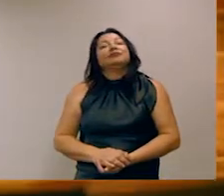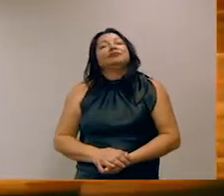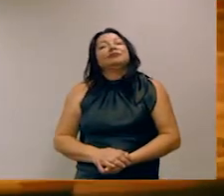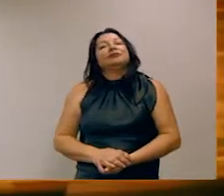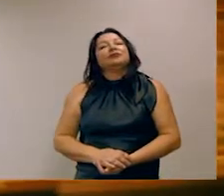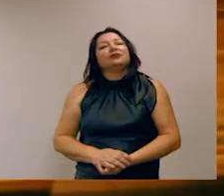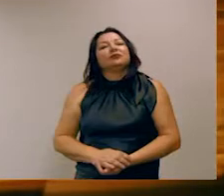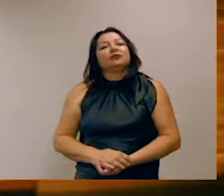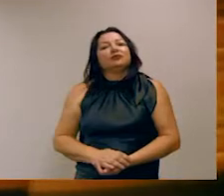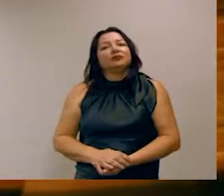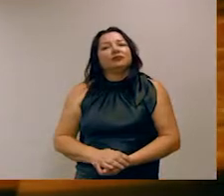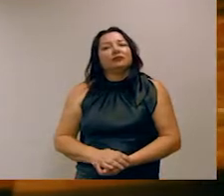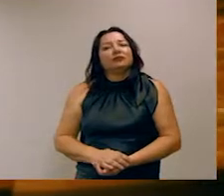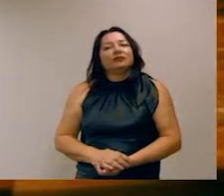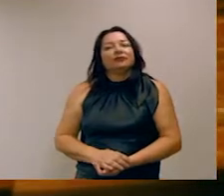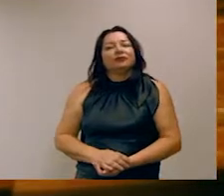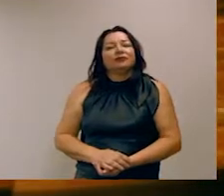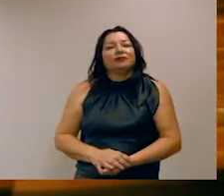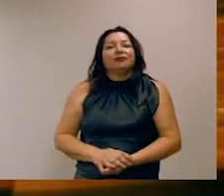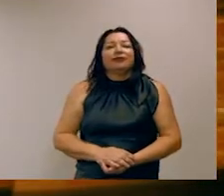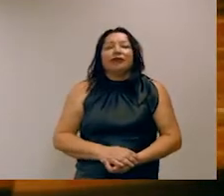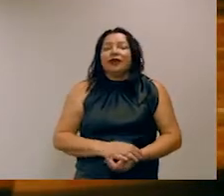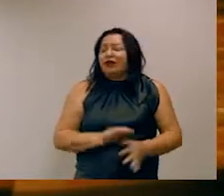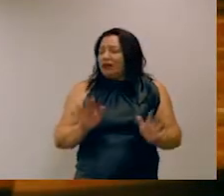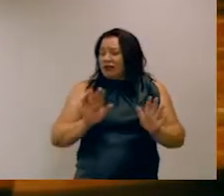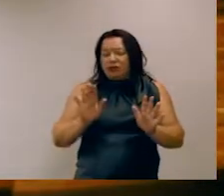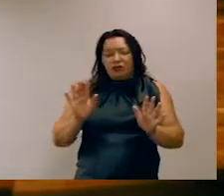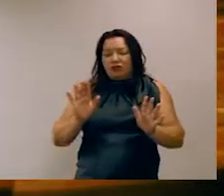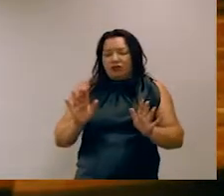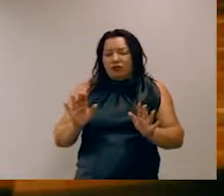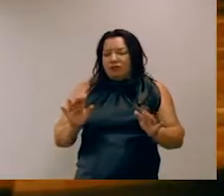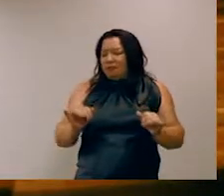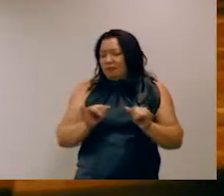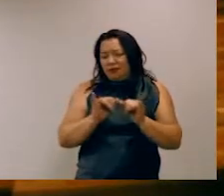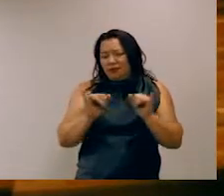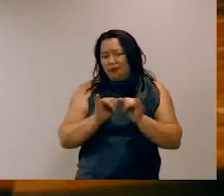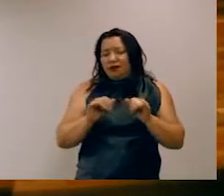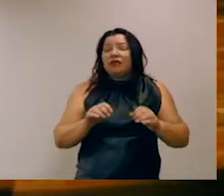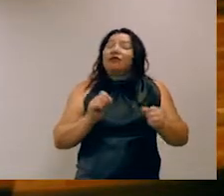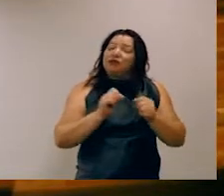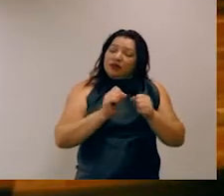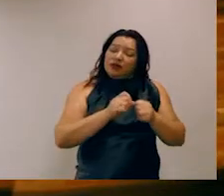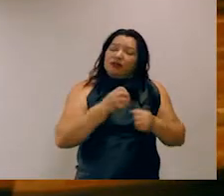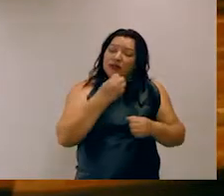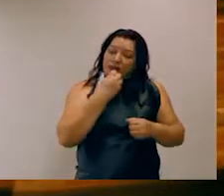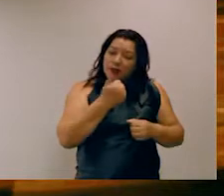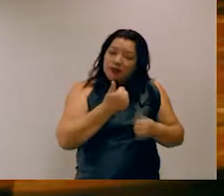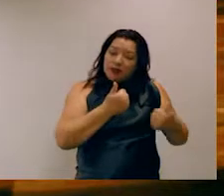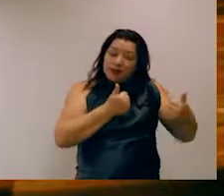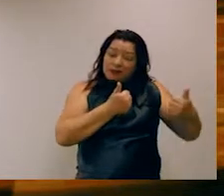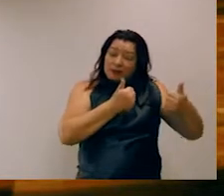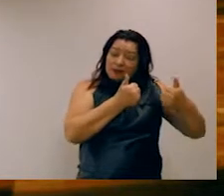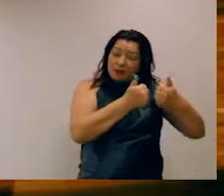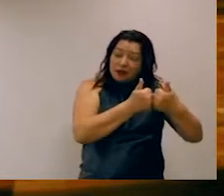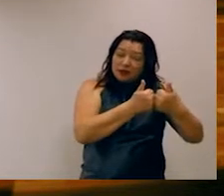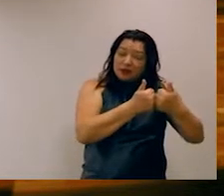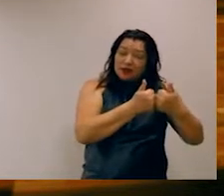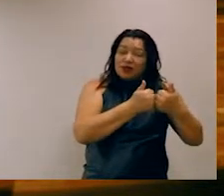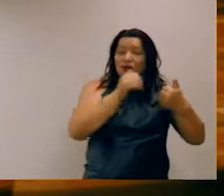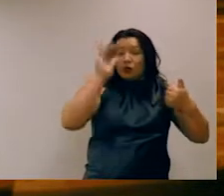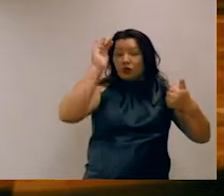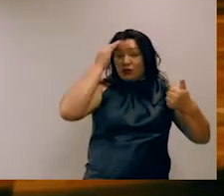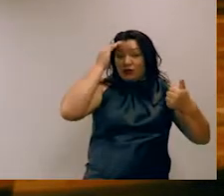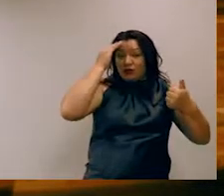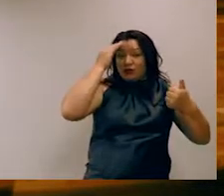Ou eu espero que fique claro que essas tarefas não são triviais e que se você consegue fazê-las bem, você está aproximando a parte de compreensão